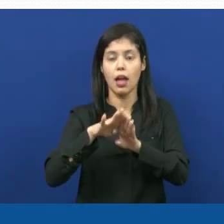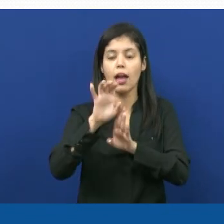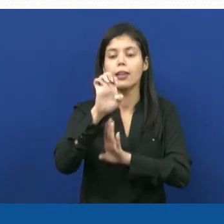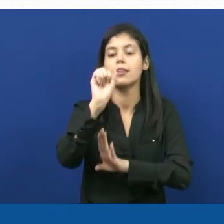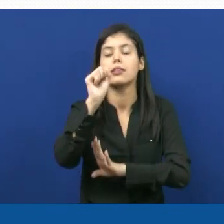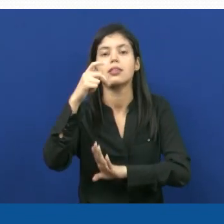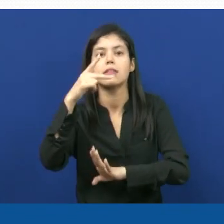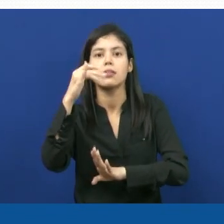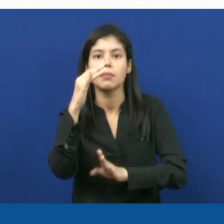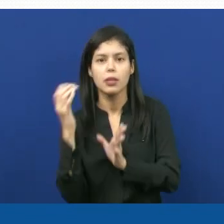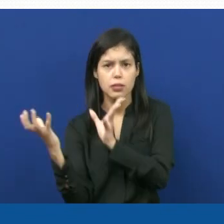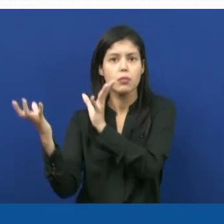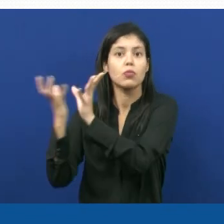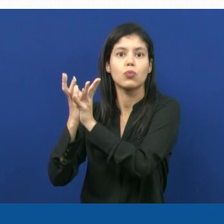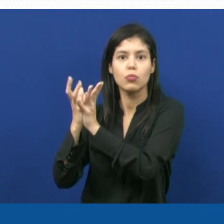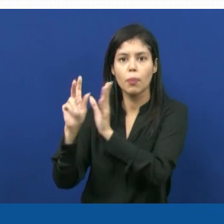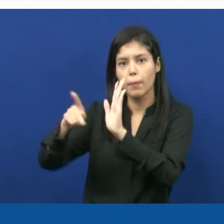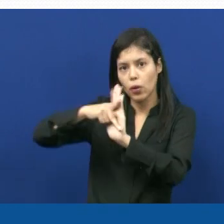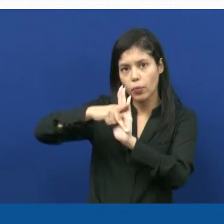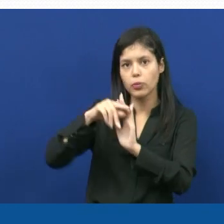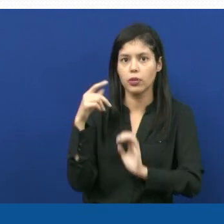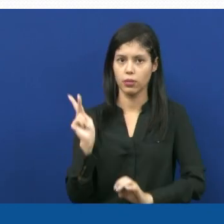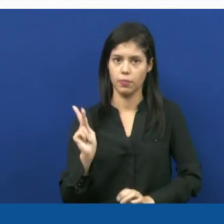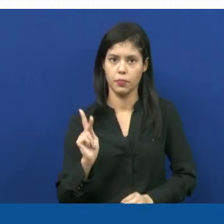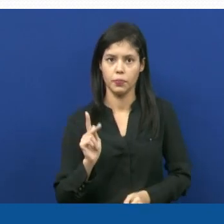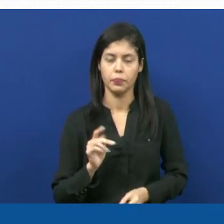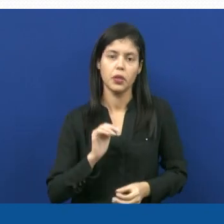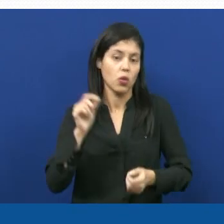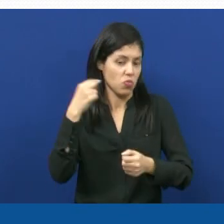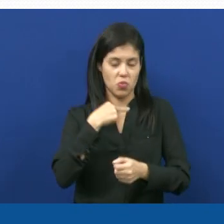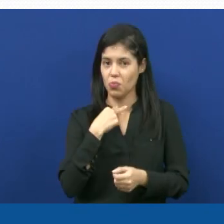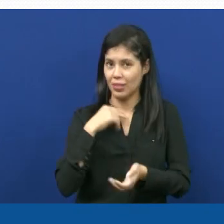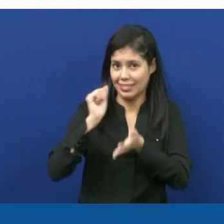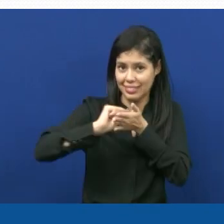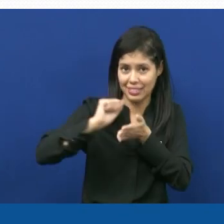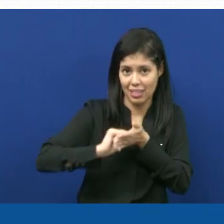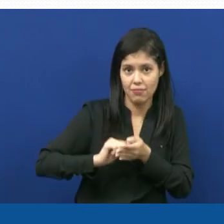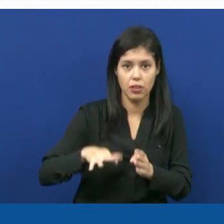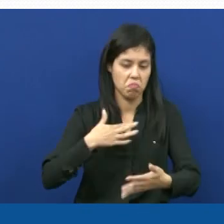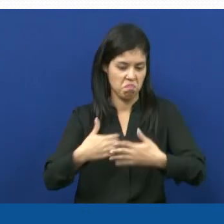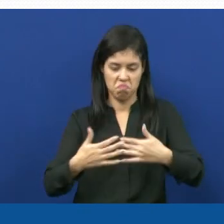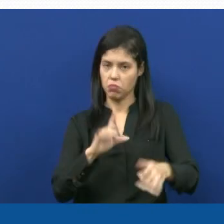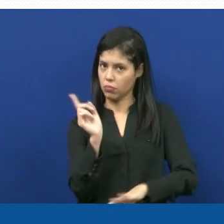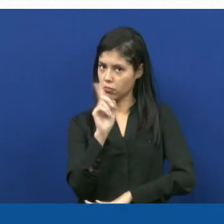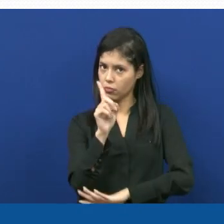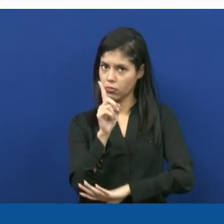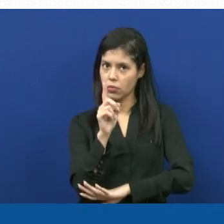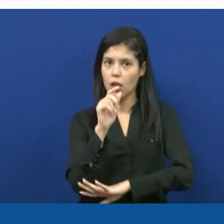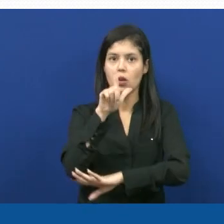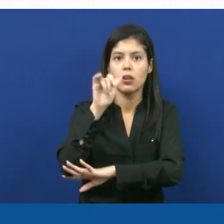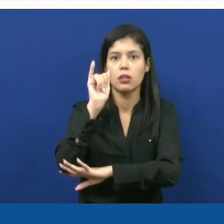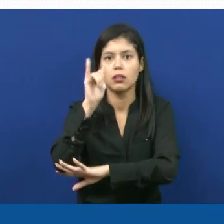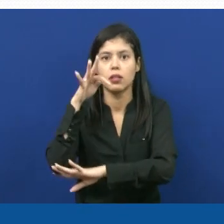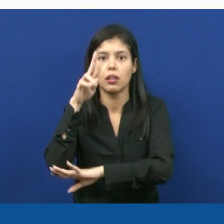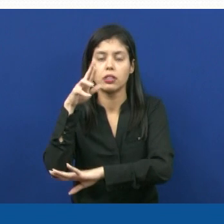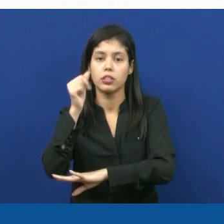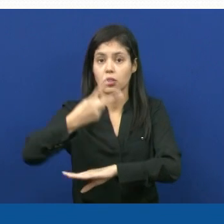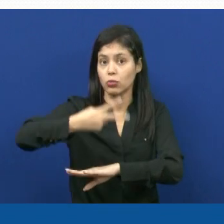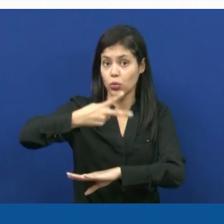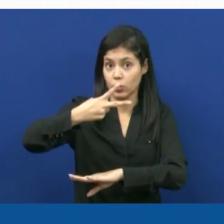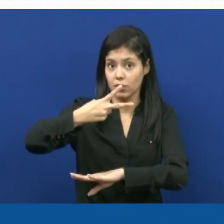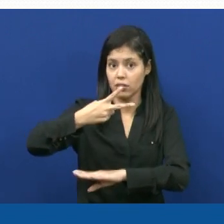espécie, mas eu também não posso escrevê-los de qualquer forma. Além de ser no latim, além de ser dois nomes, o primeiro